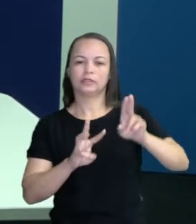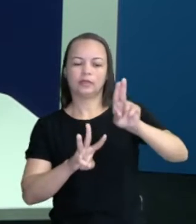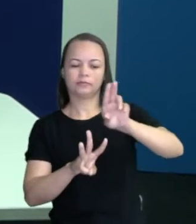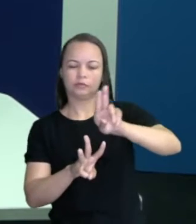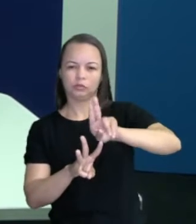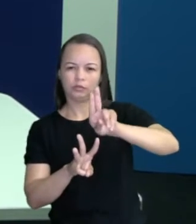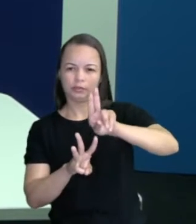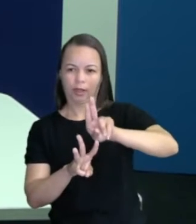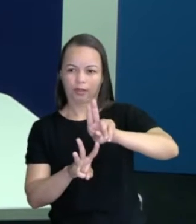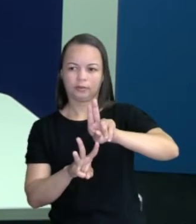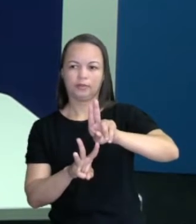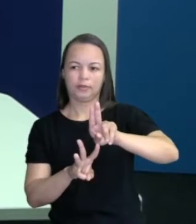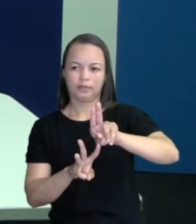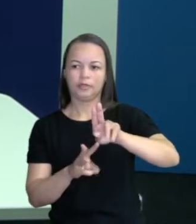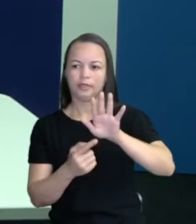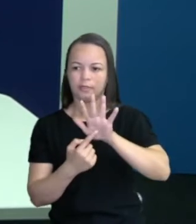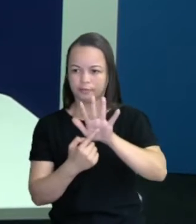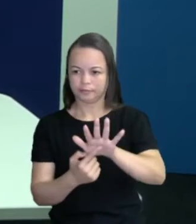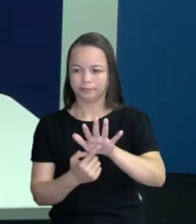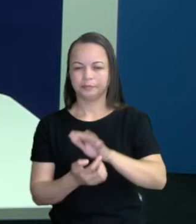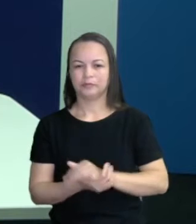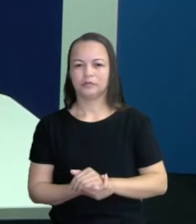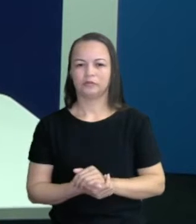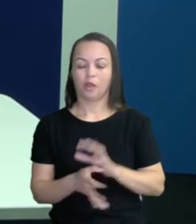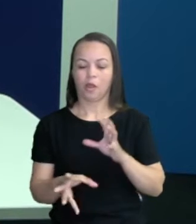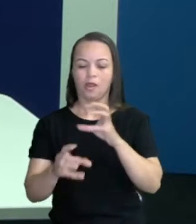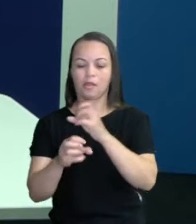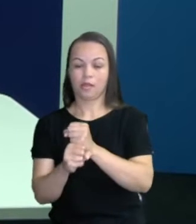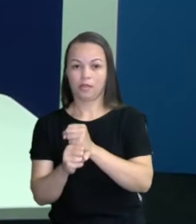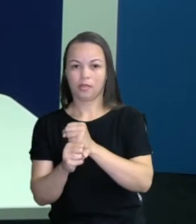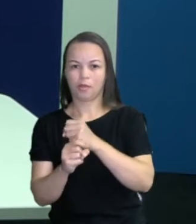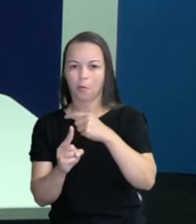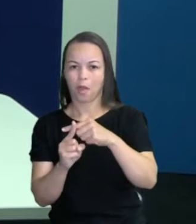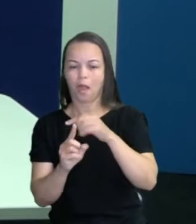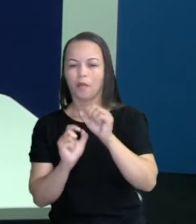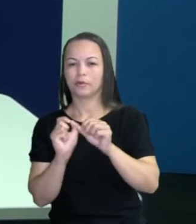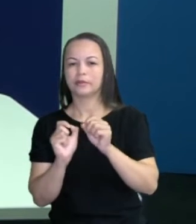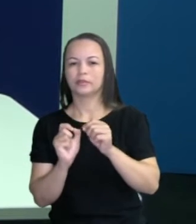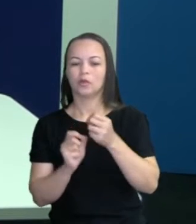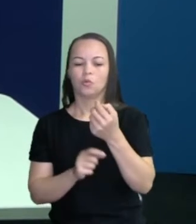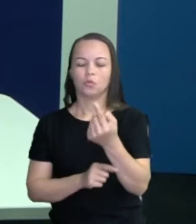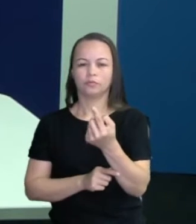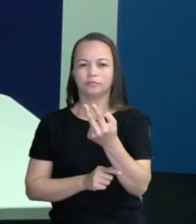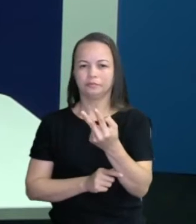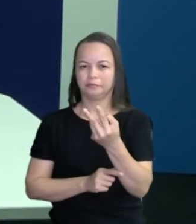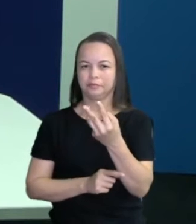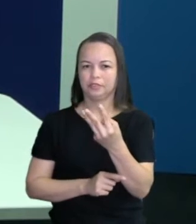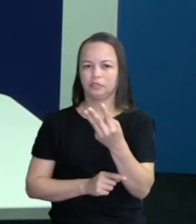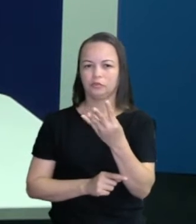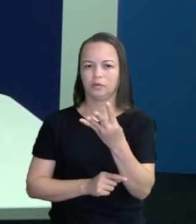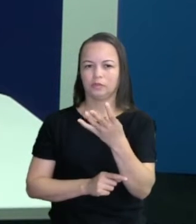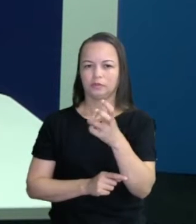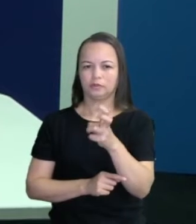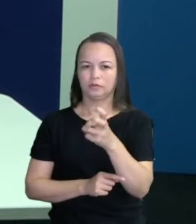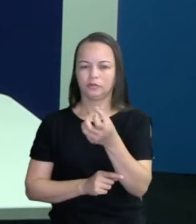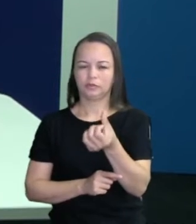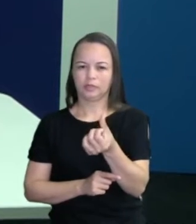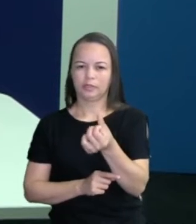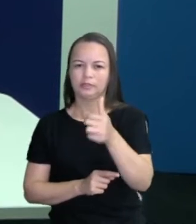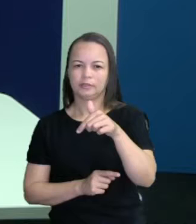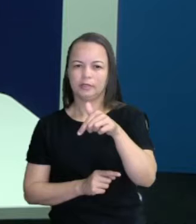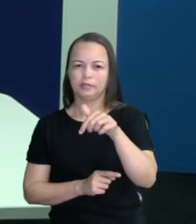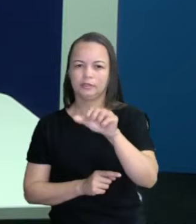aqui, esse aqui e esse. Vamos adicionar? Temos quanto aqui? 1, 2, 3, 4, 5, 6,